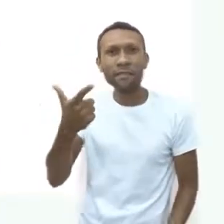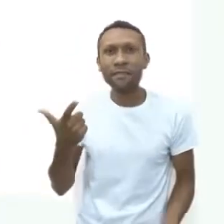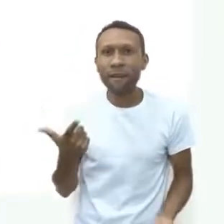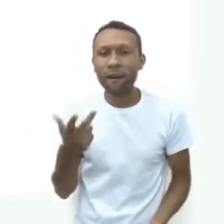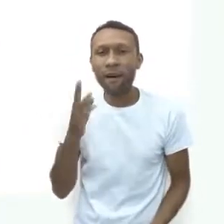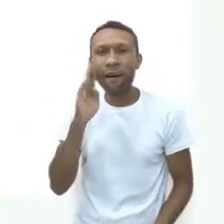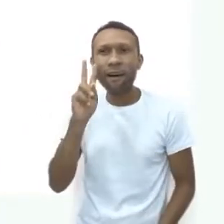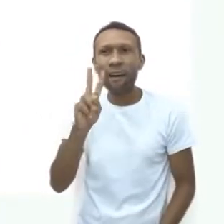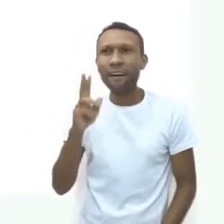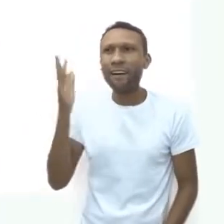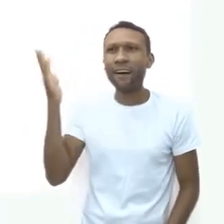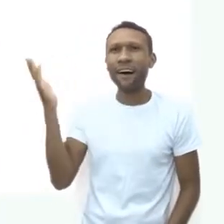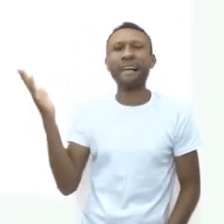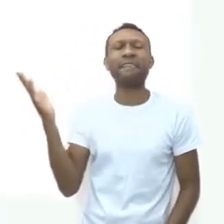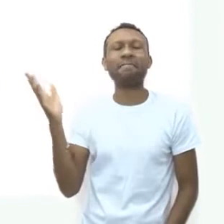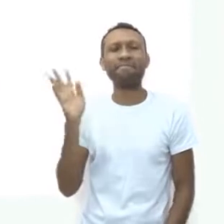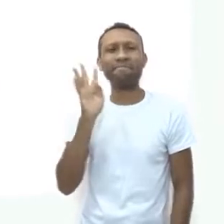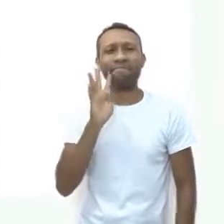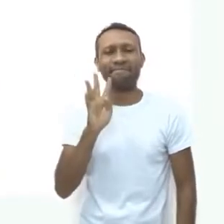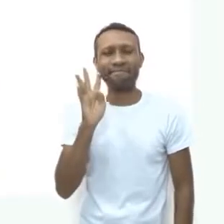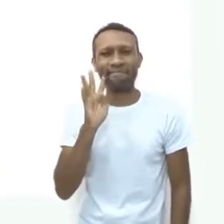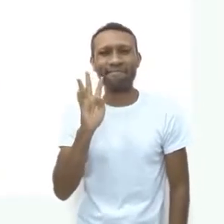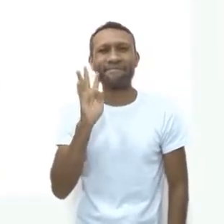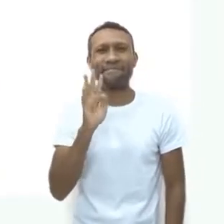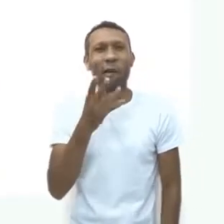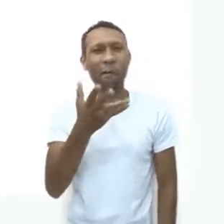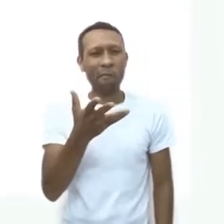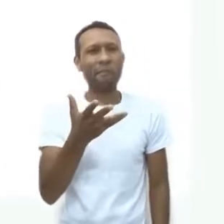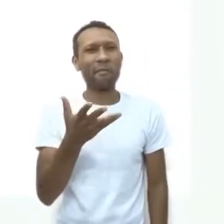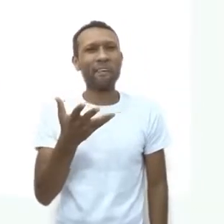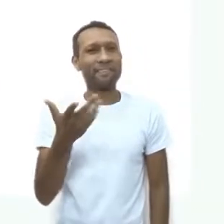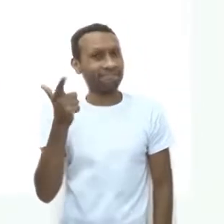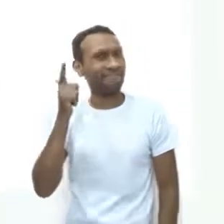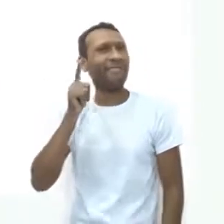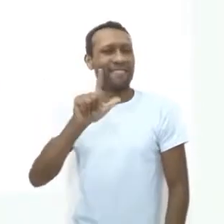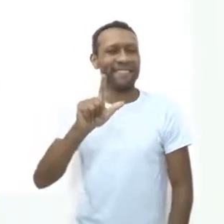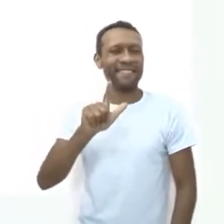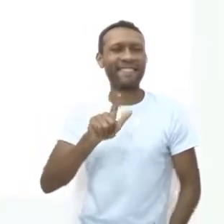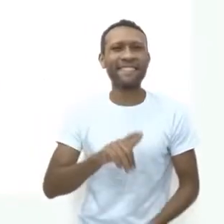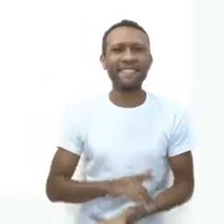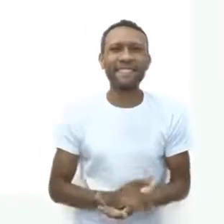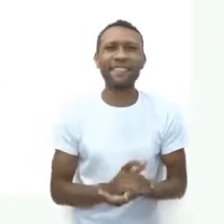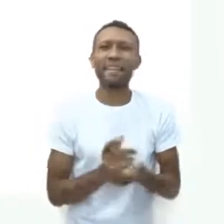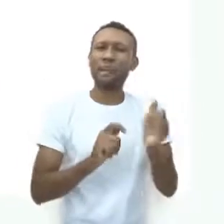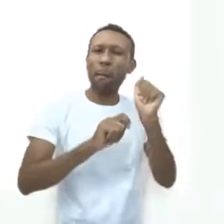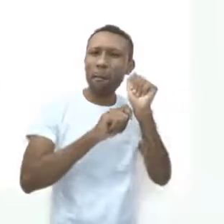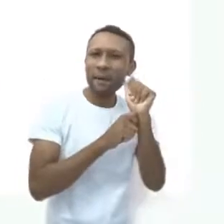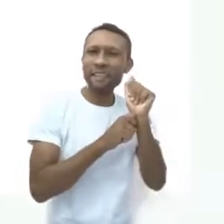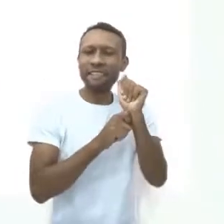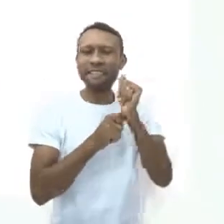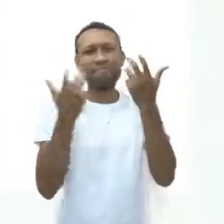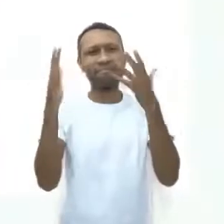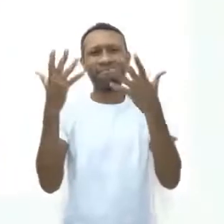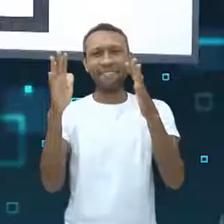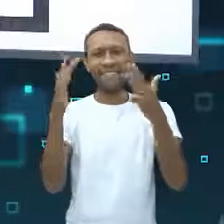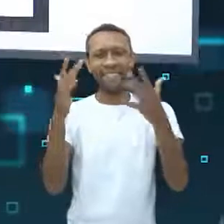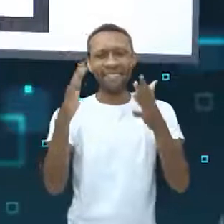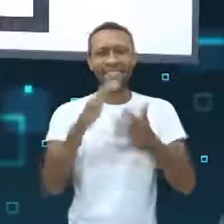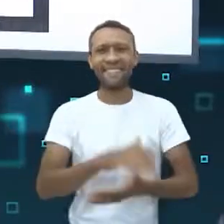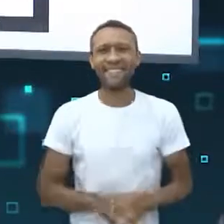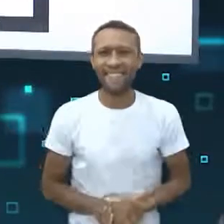só, se não é o manjador, hein? Você mandou bem proteger sua privacidade. Continue assim, arrasou.